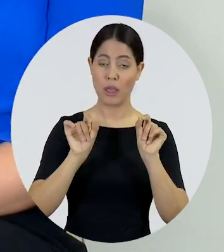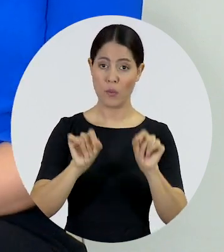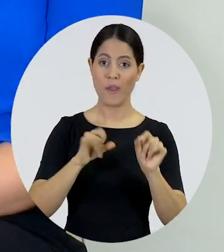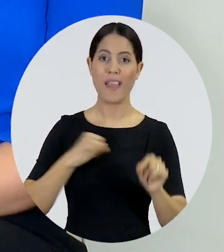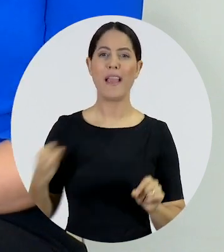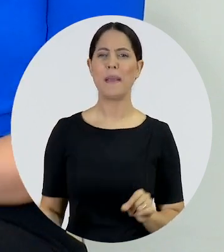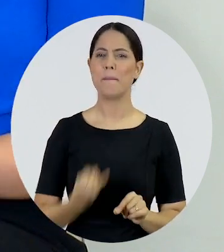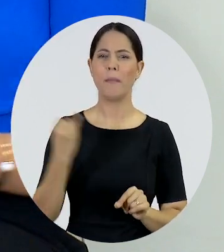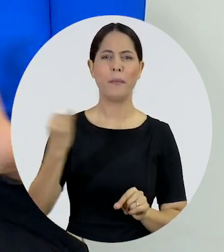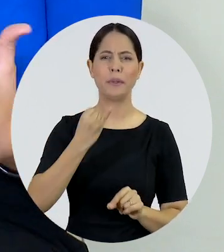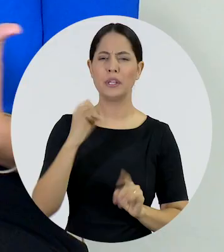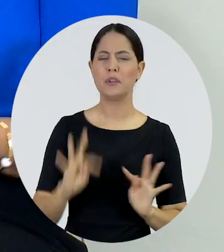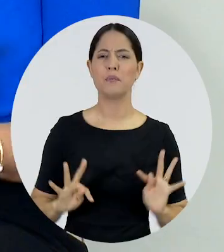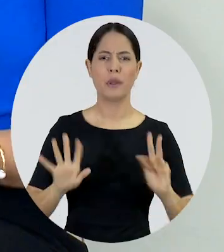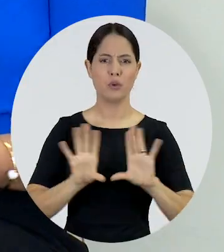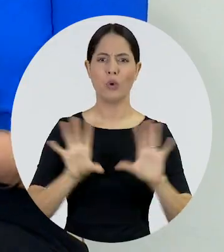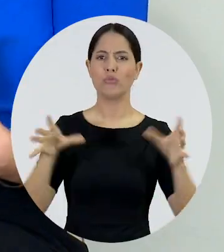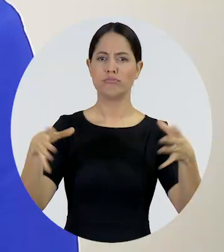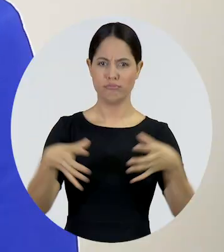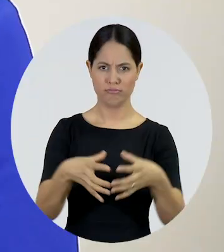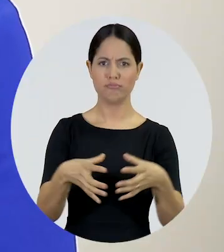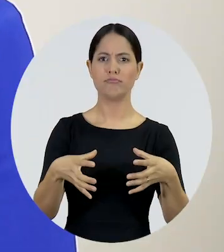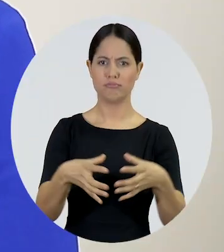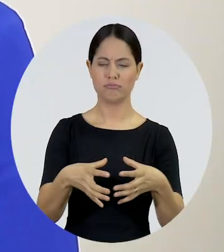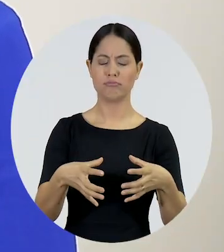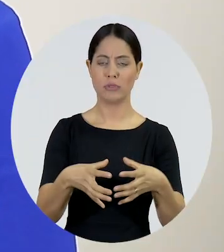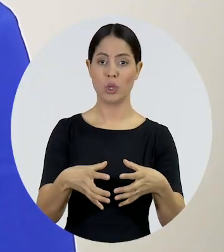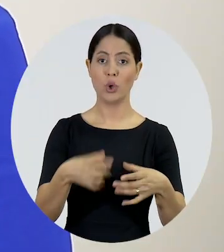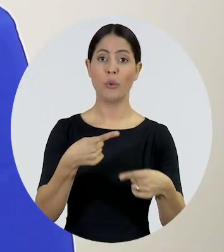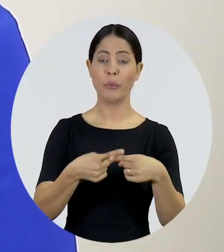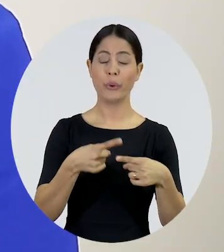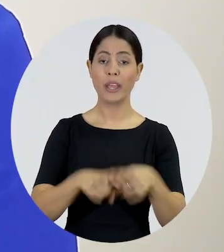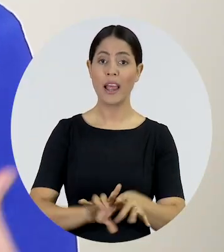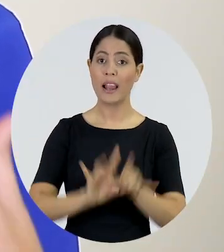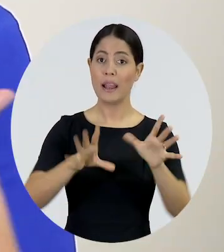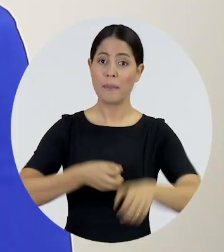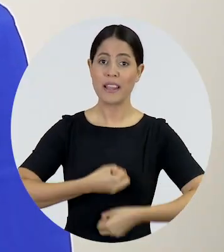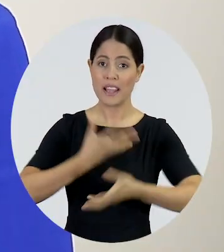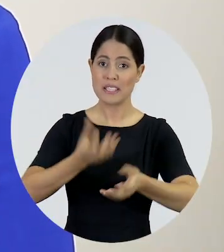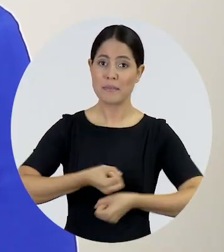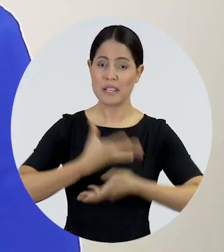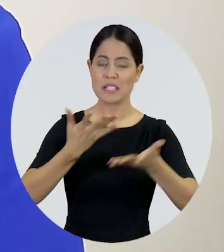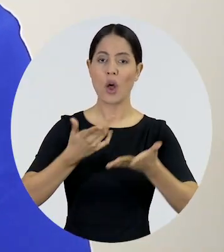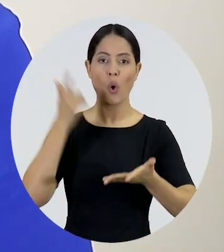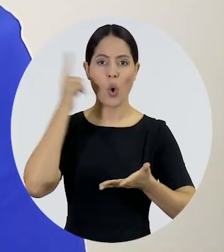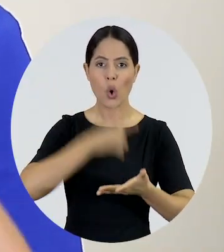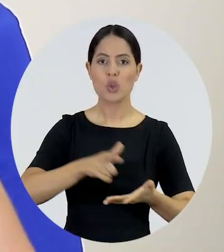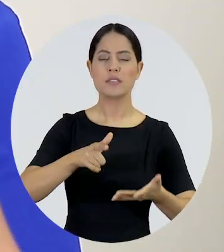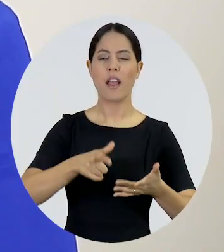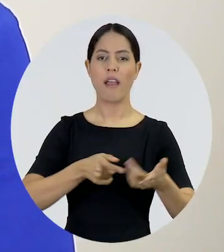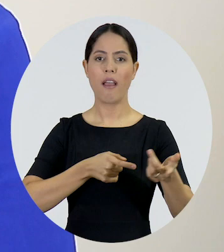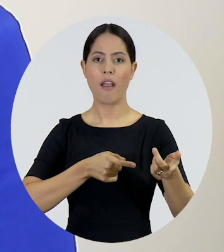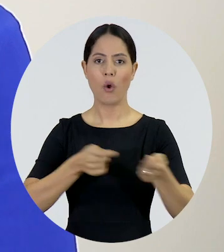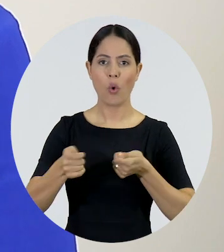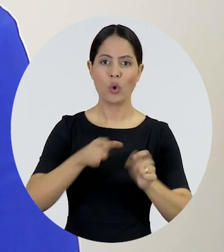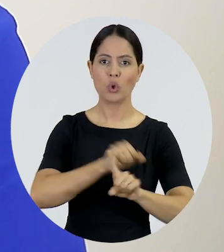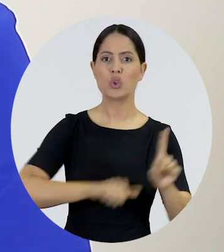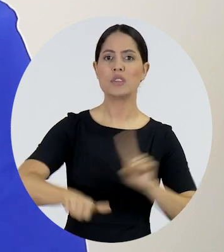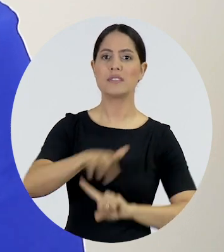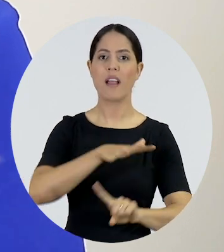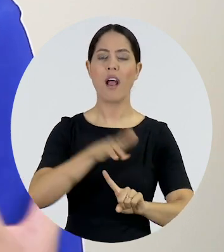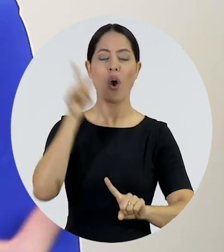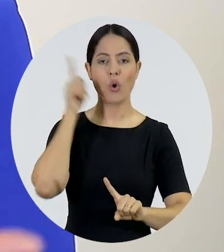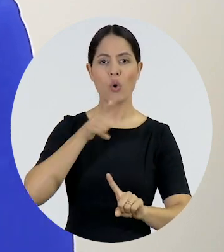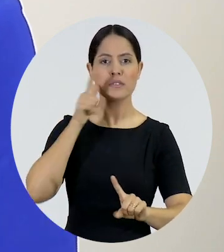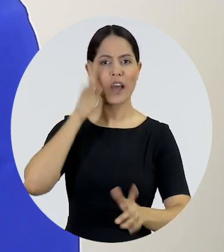uma importância para toda a coletividade. É a partir da liberdade de expressão que as pessoas podem exercer o controle social, podem acessar informações